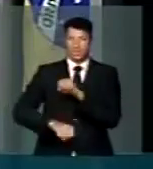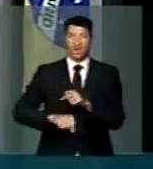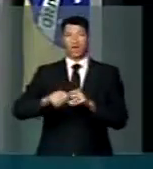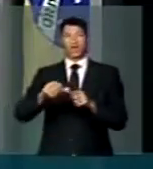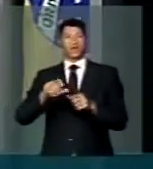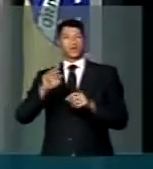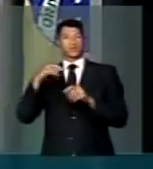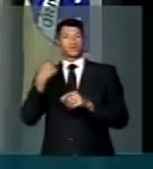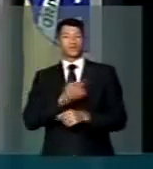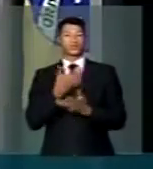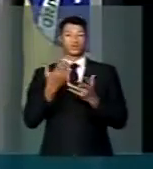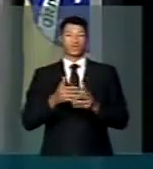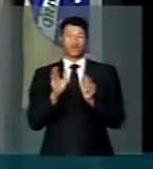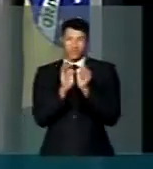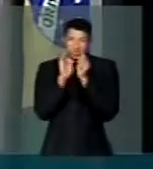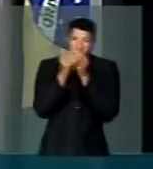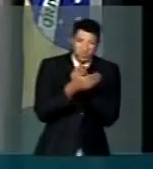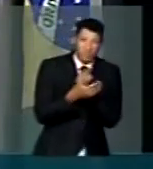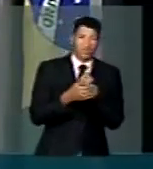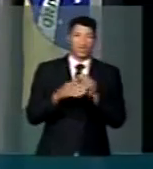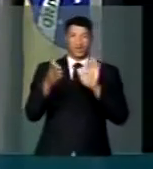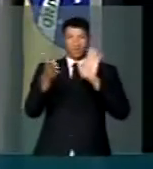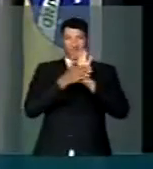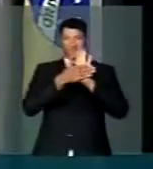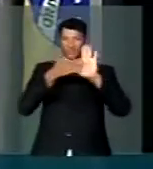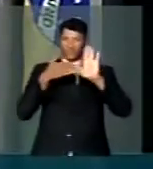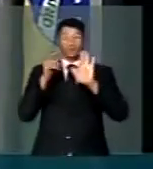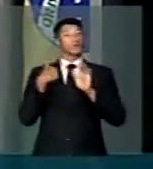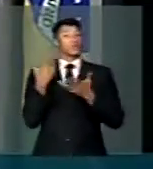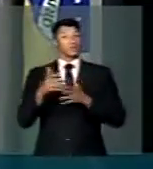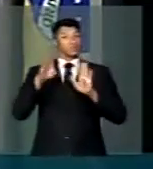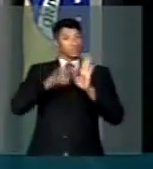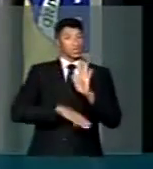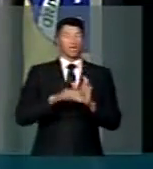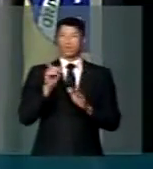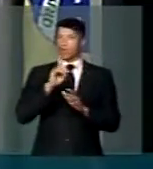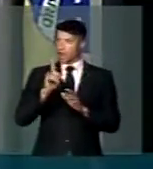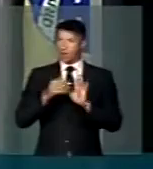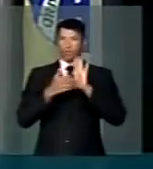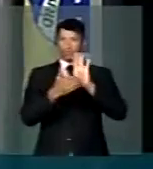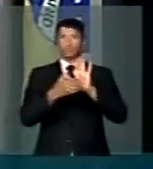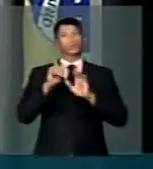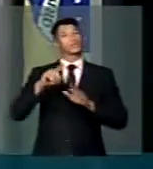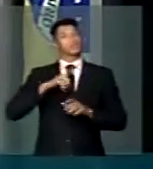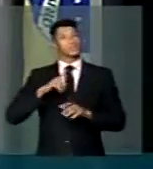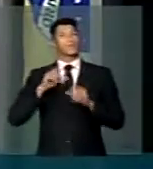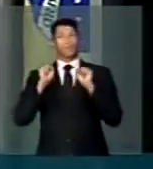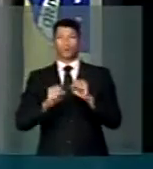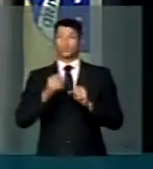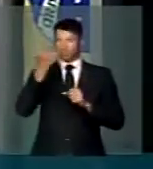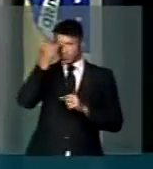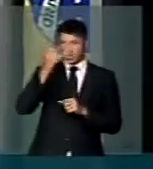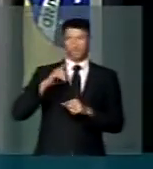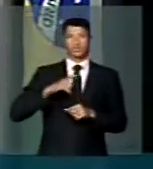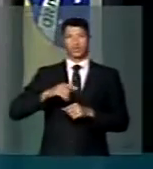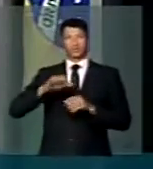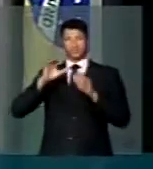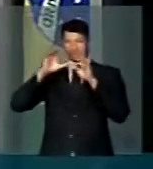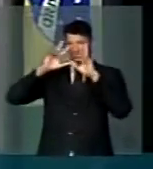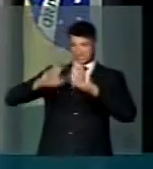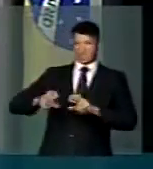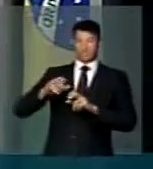pessoas, de que nós queremos esconder no rótulo, que queremos tirar um símbolo, um símbolo que passa uma ideia de terror.